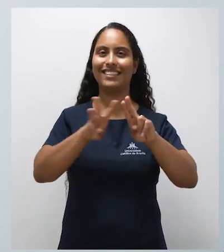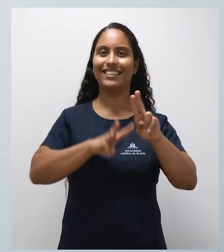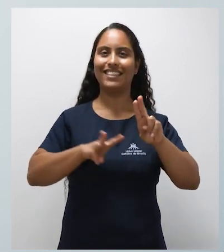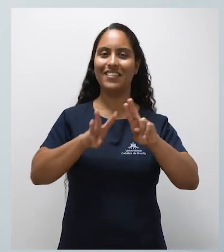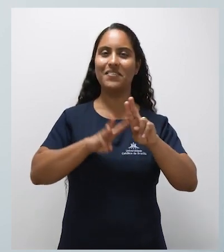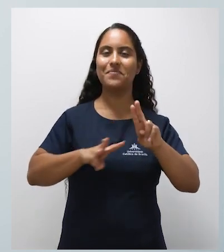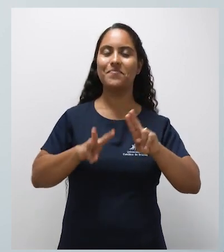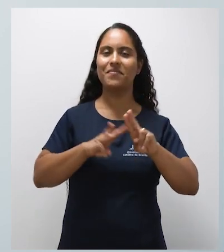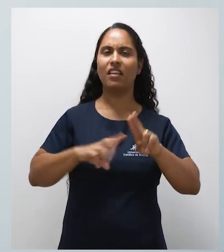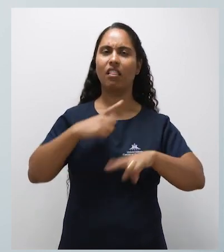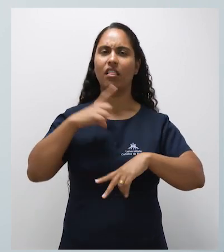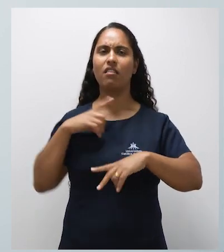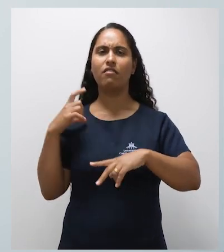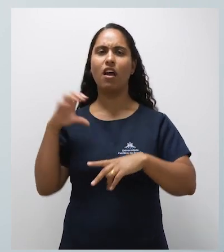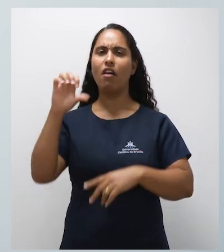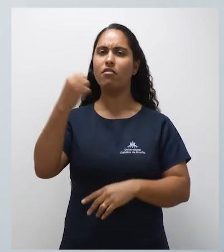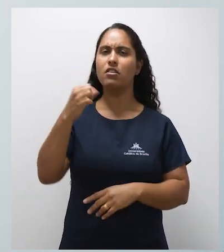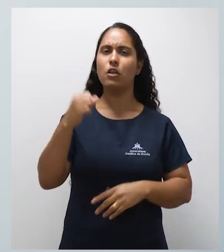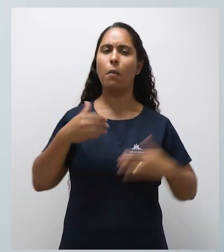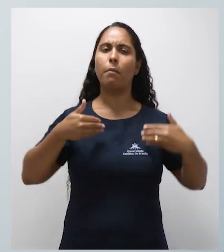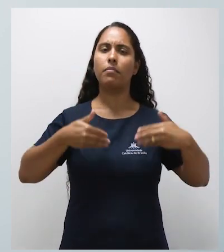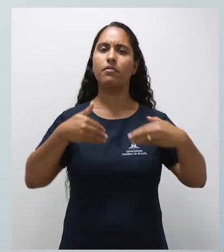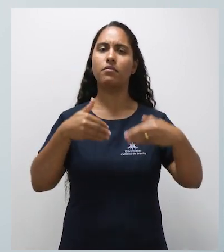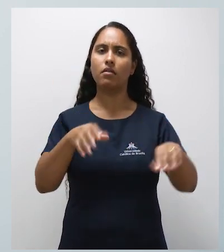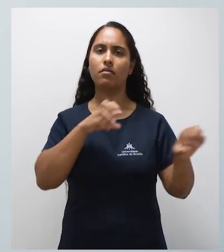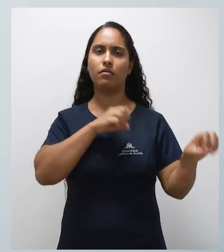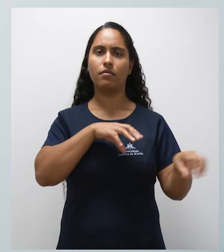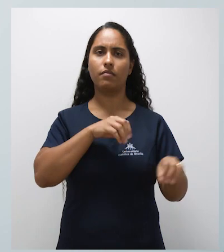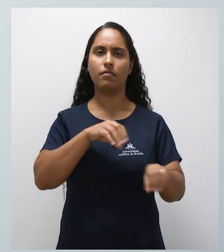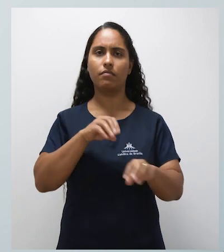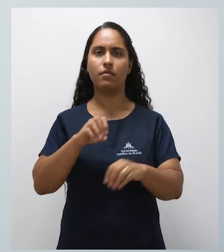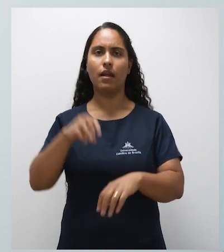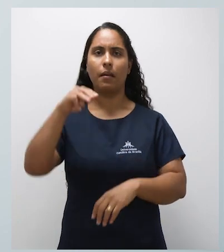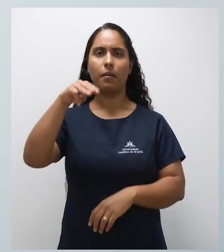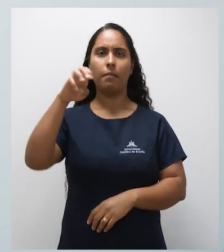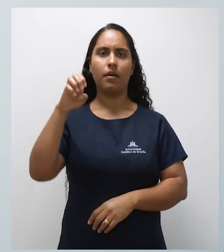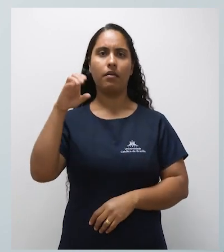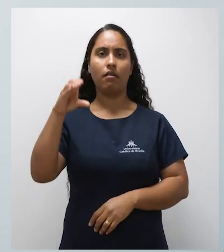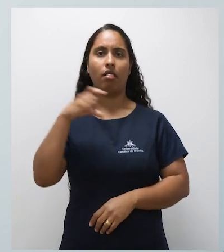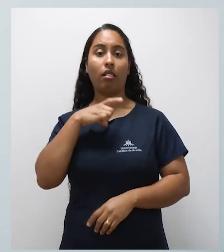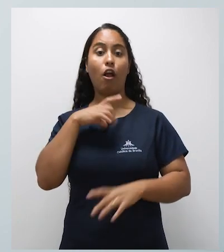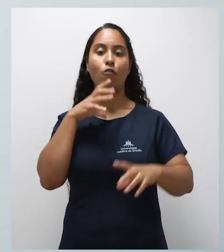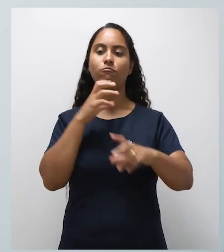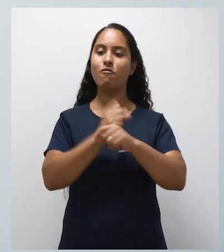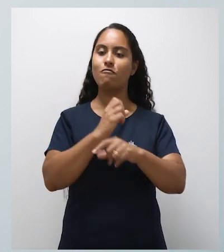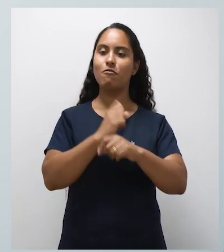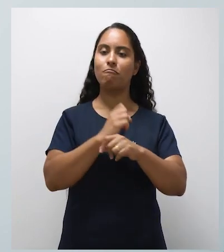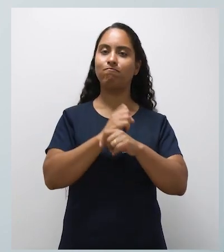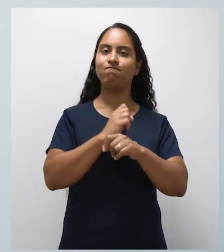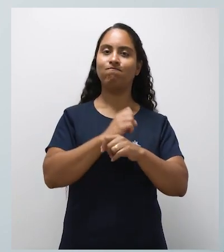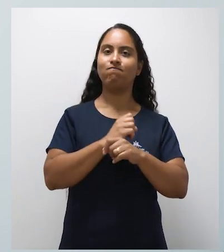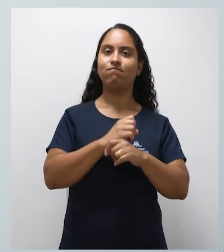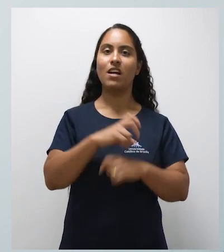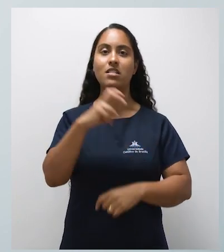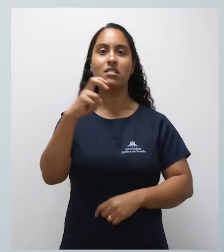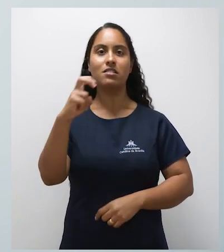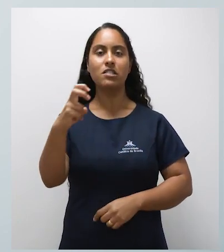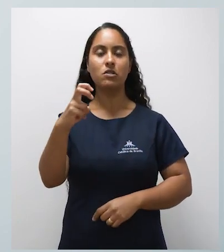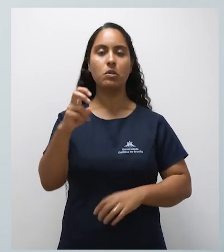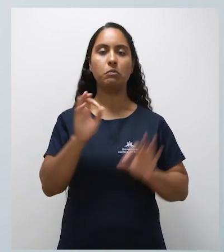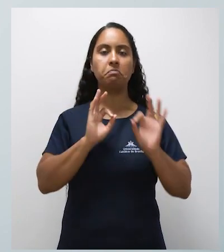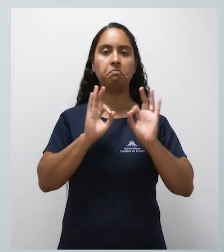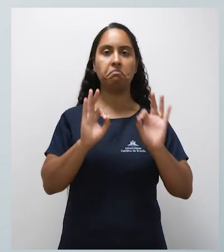Recentemente, a Universidade Católica de Brasília foi avaliada pelo Ministério da Educação como nota